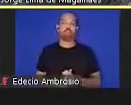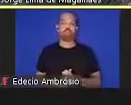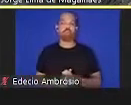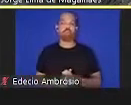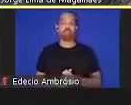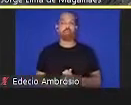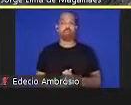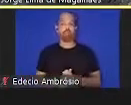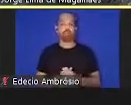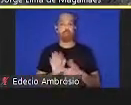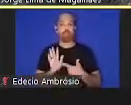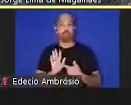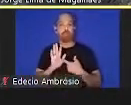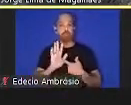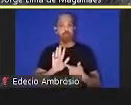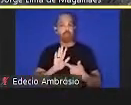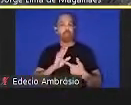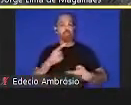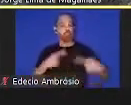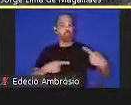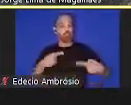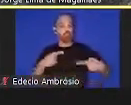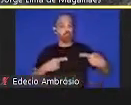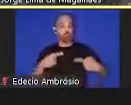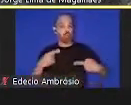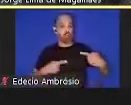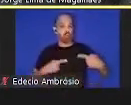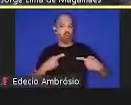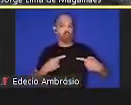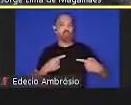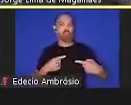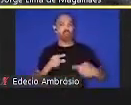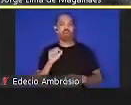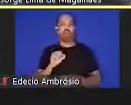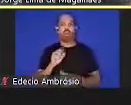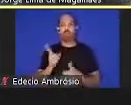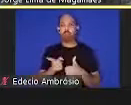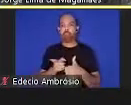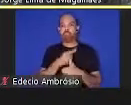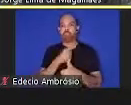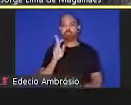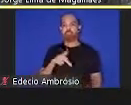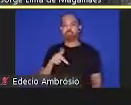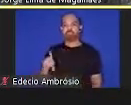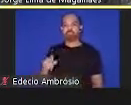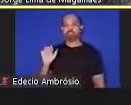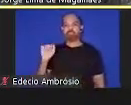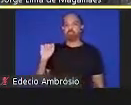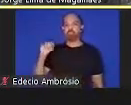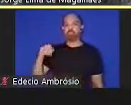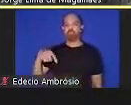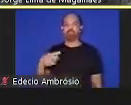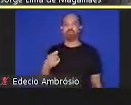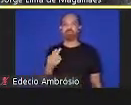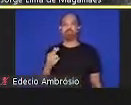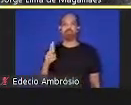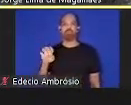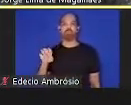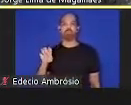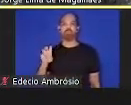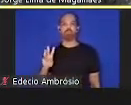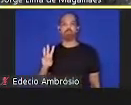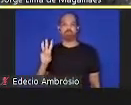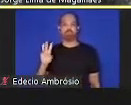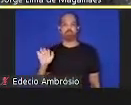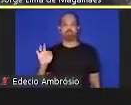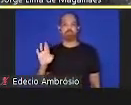apresentados e discutidos conosco na primeira apresentação o professor André Farlo, da Universidade de Oxford,